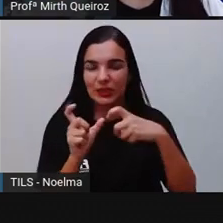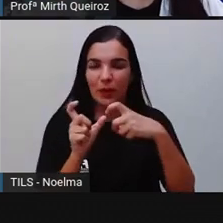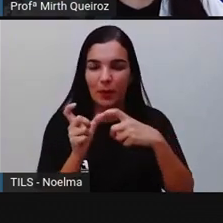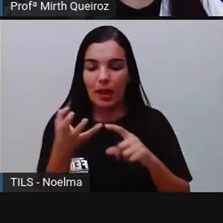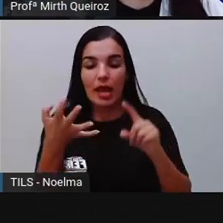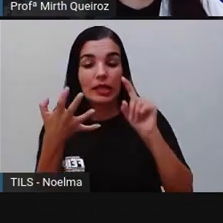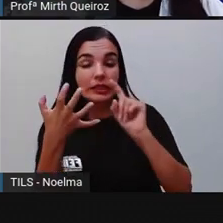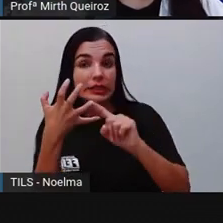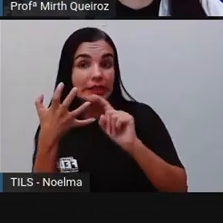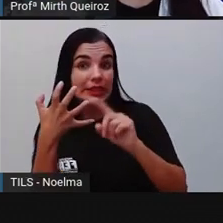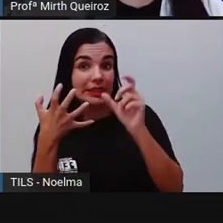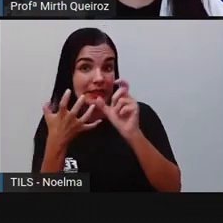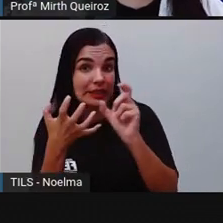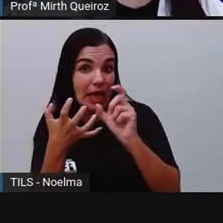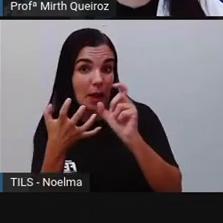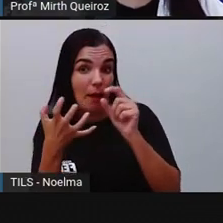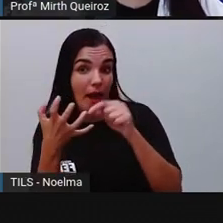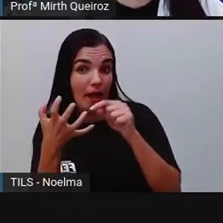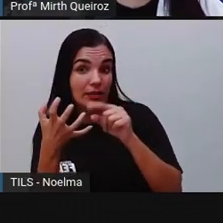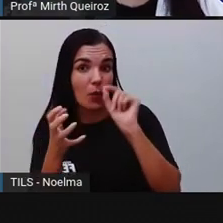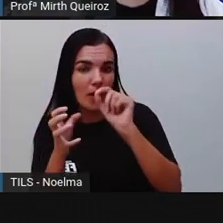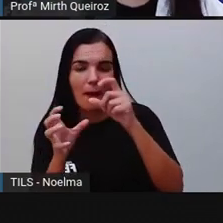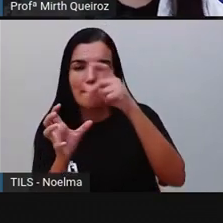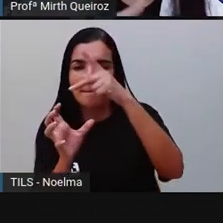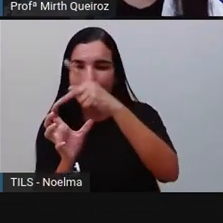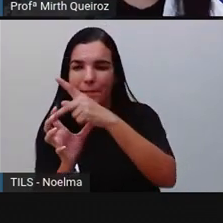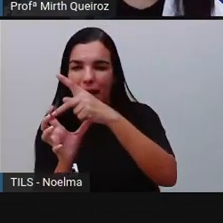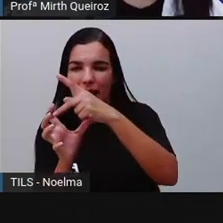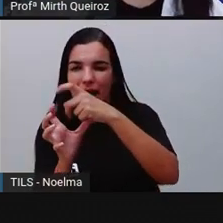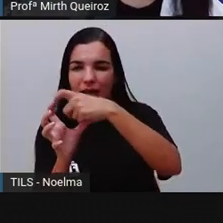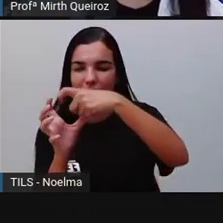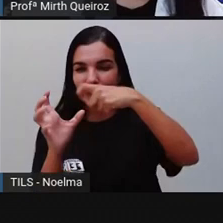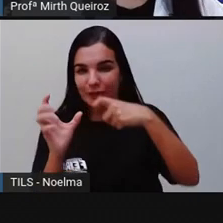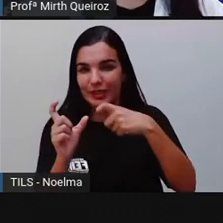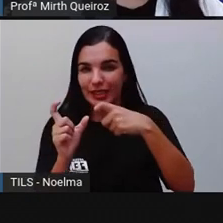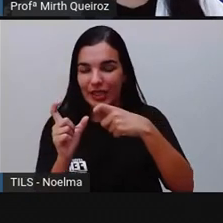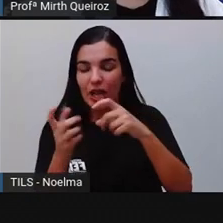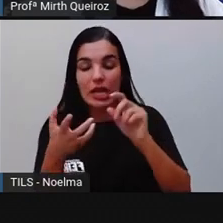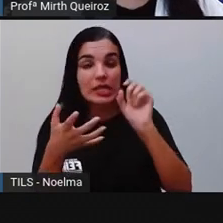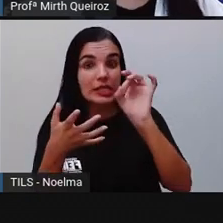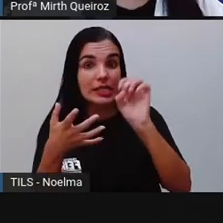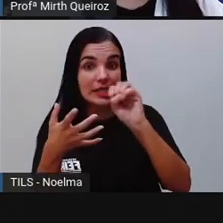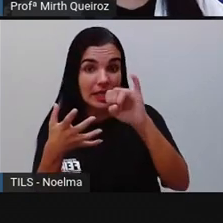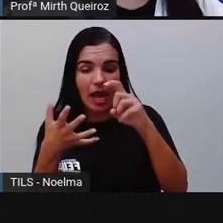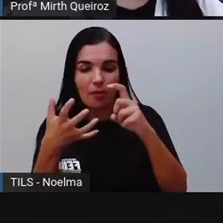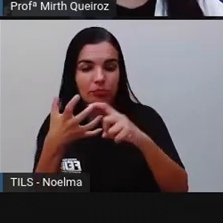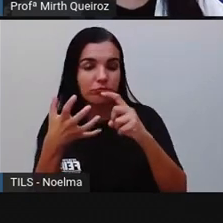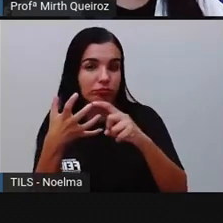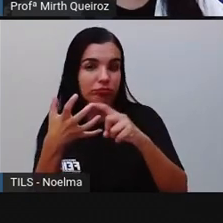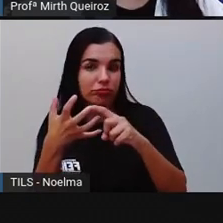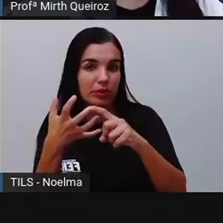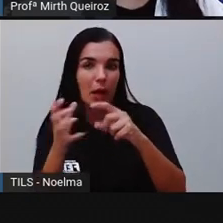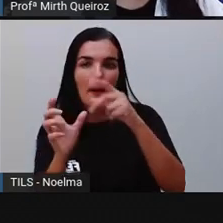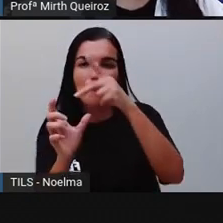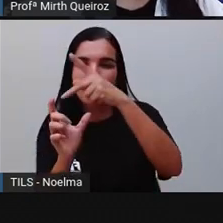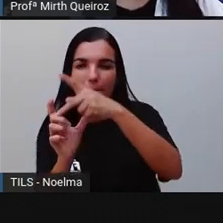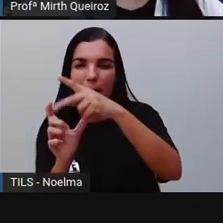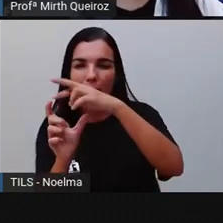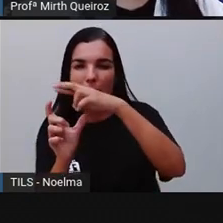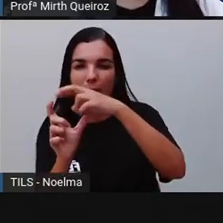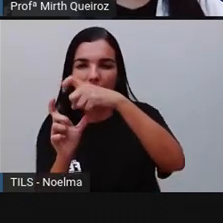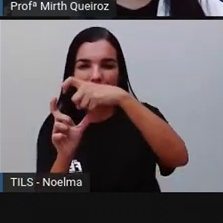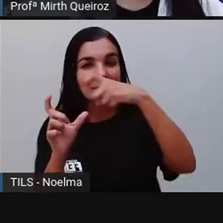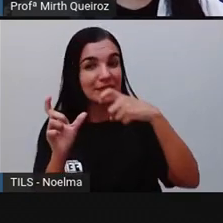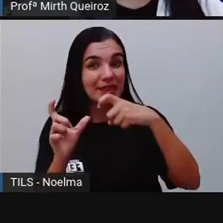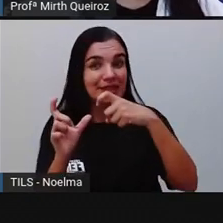penúltima sílaba, paroxítona. E se for a antepenúltima sílaba, seria uma palavra proparoxítona.